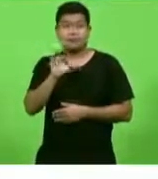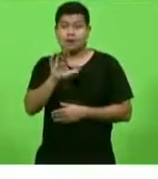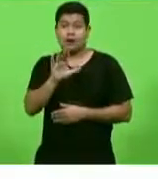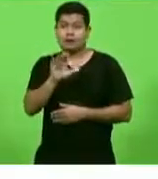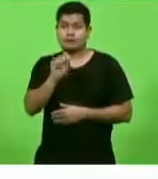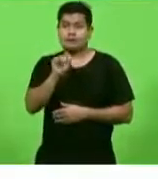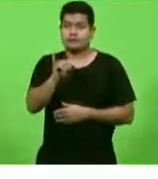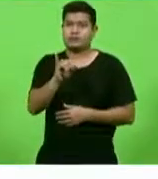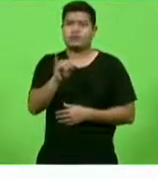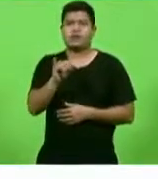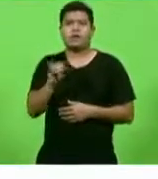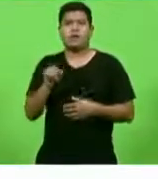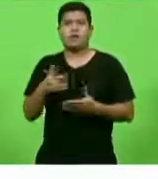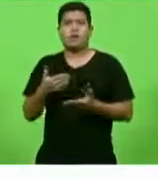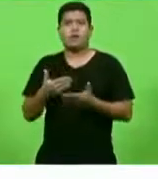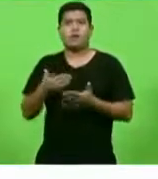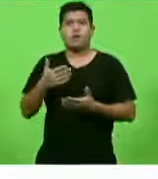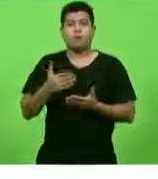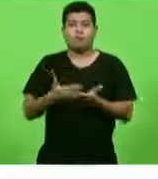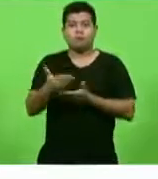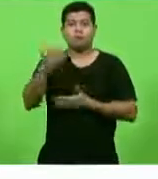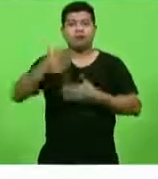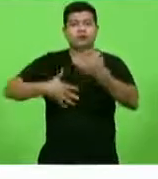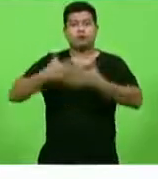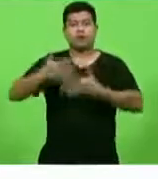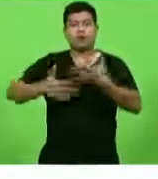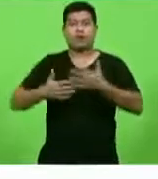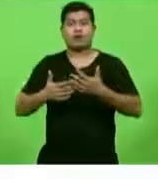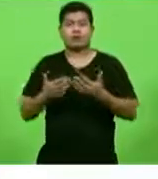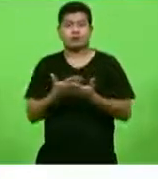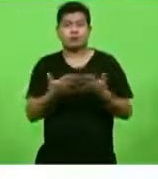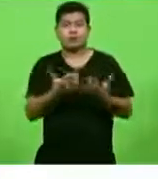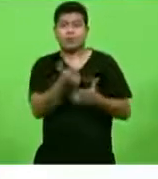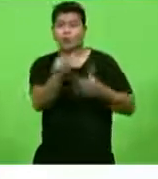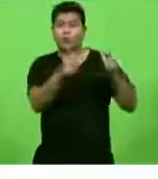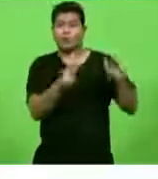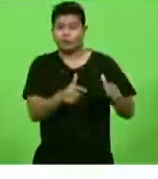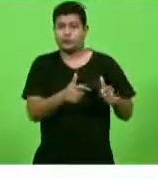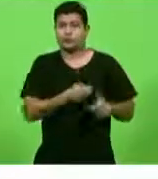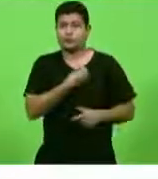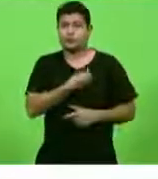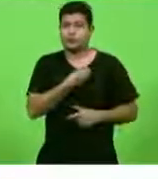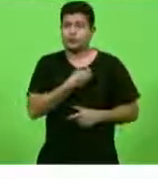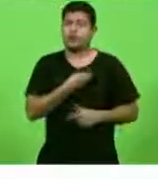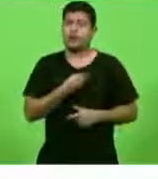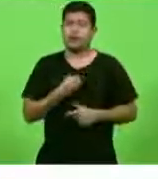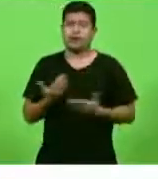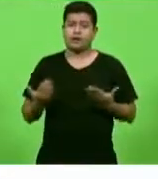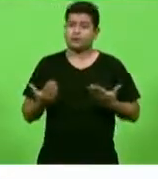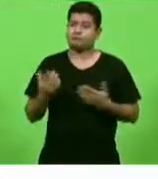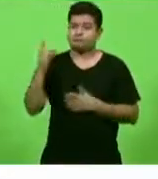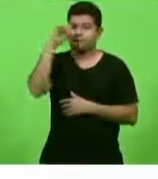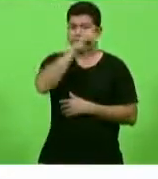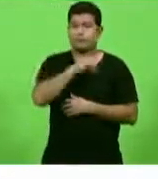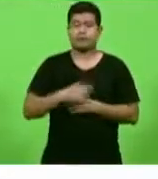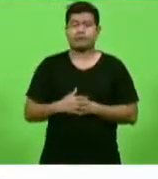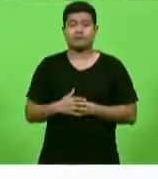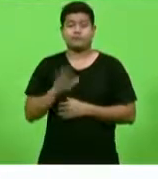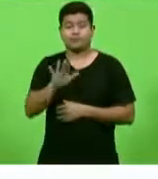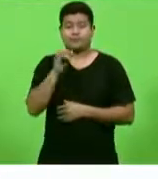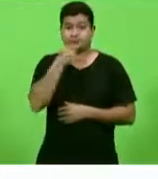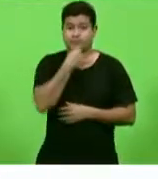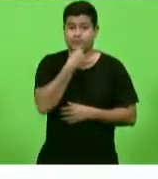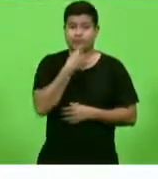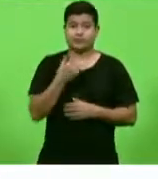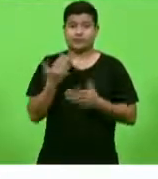na vida e na liberdade do próximo, das pessoas. Mas, infelizmente, não é